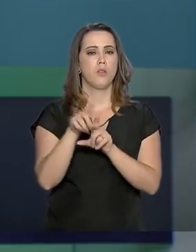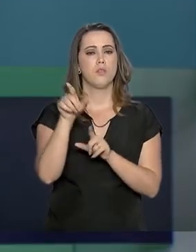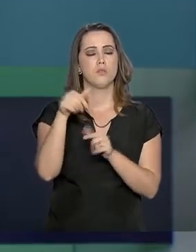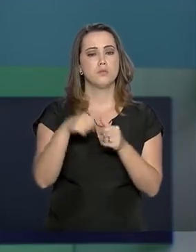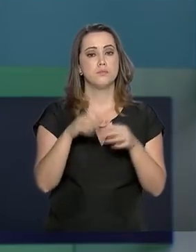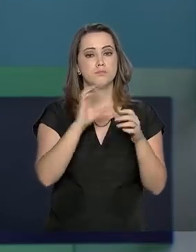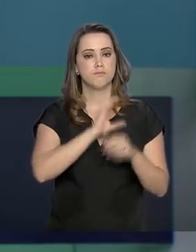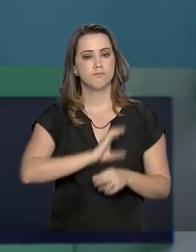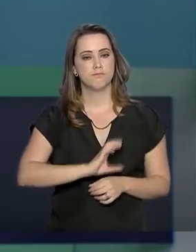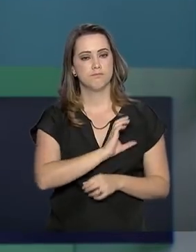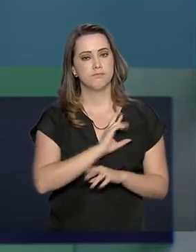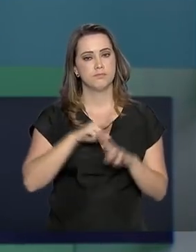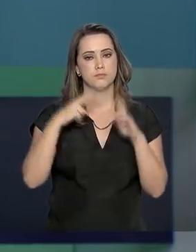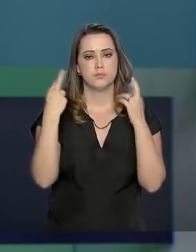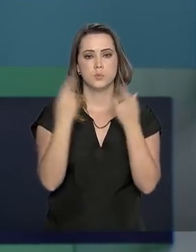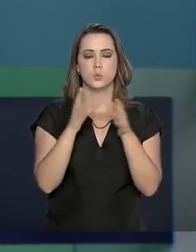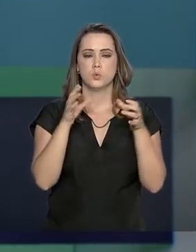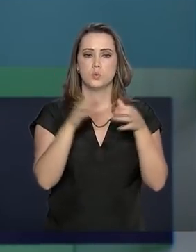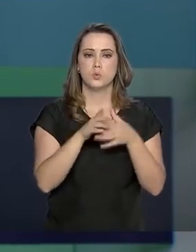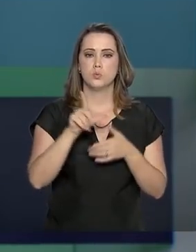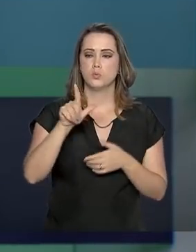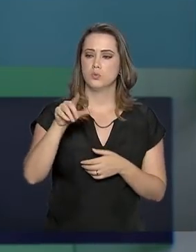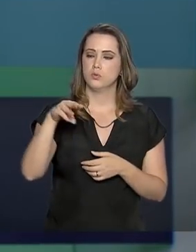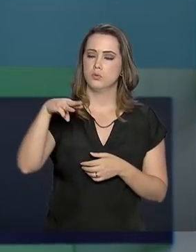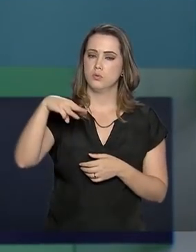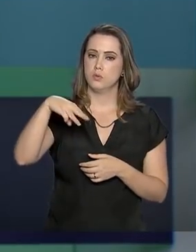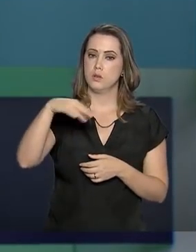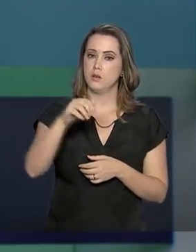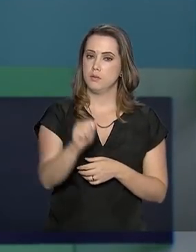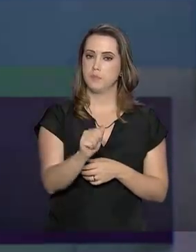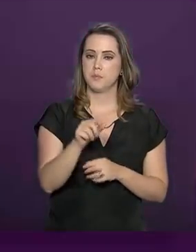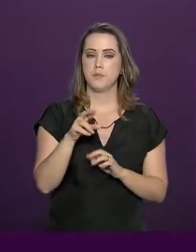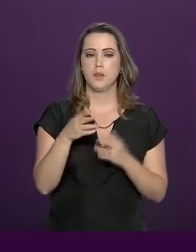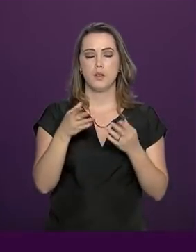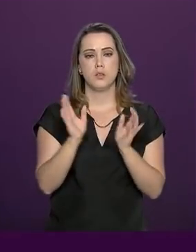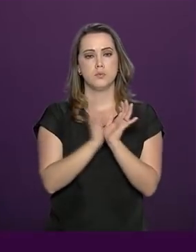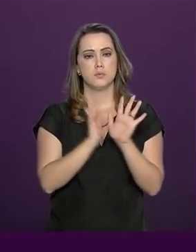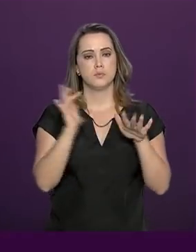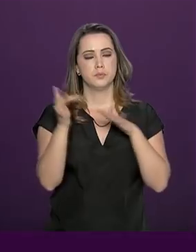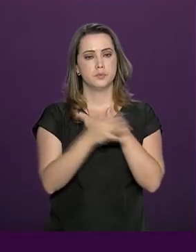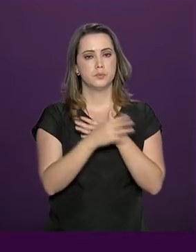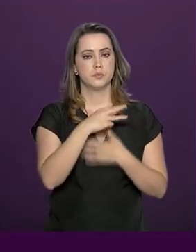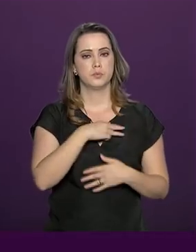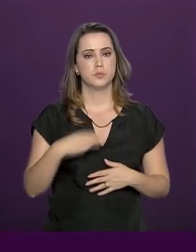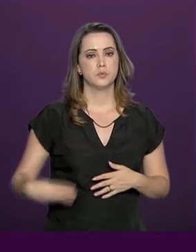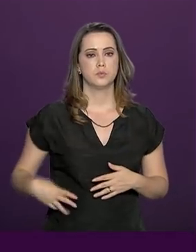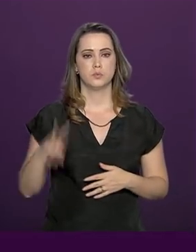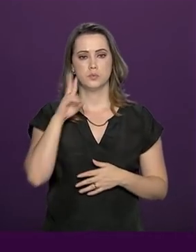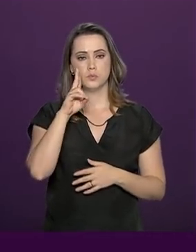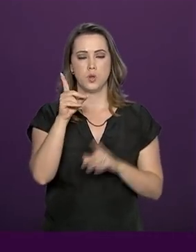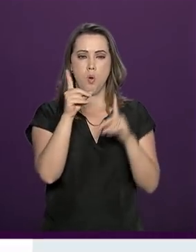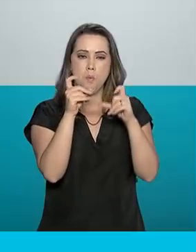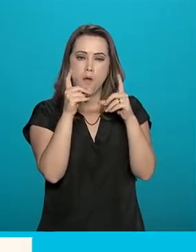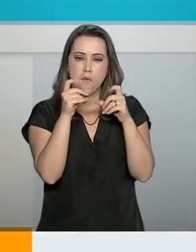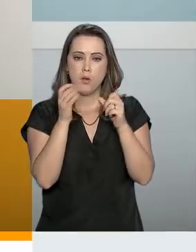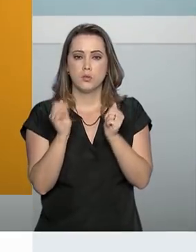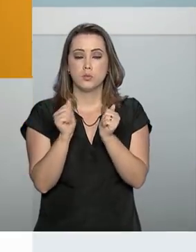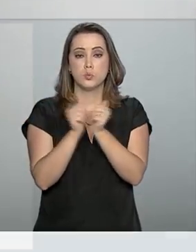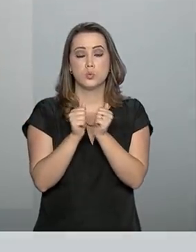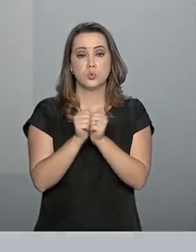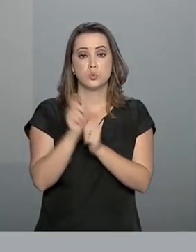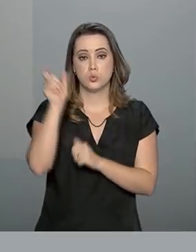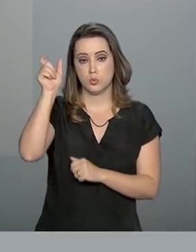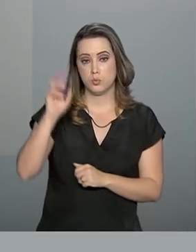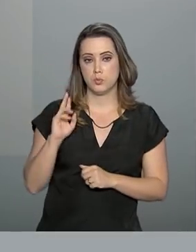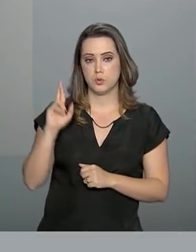Araújo, está no Canadá para a reunião do Grupo de Lima. Nas redes sociais, o ministro postou uma foto em que aparece